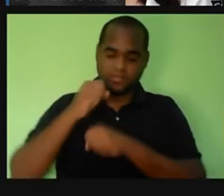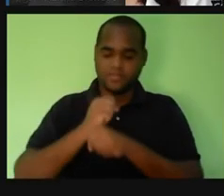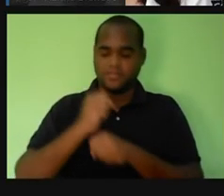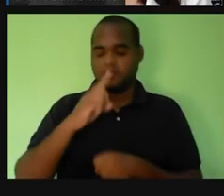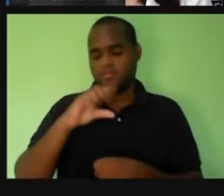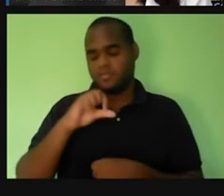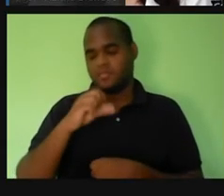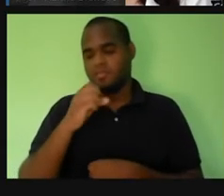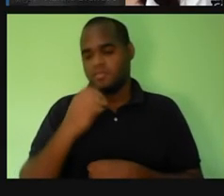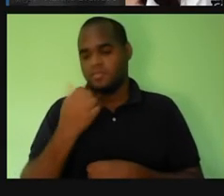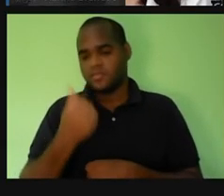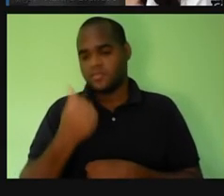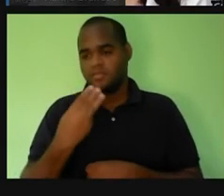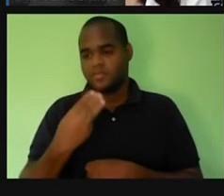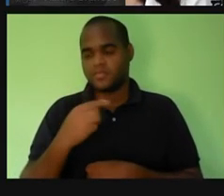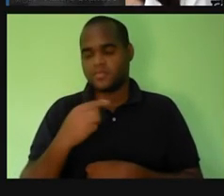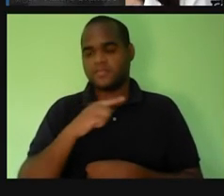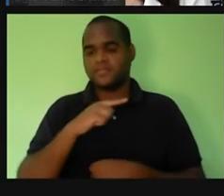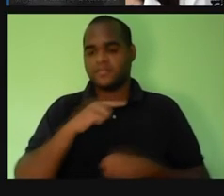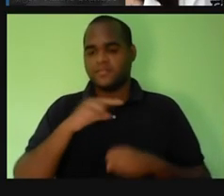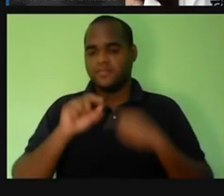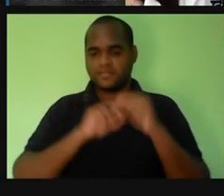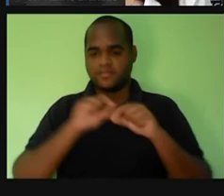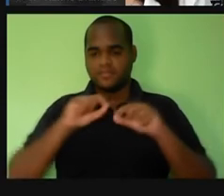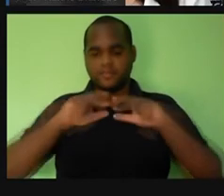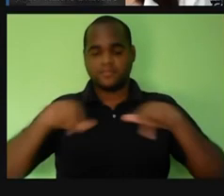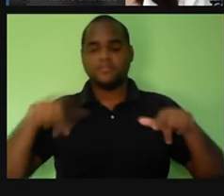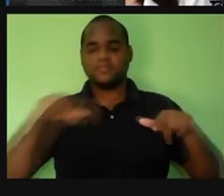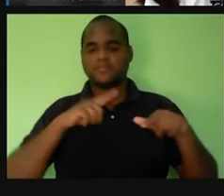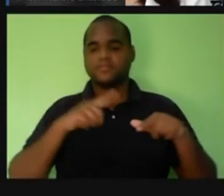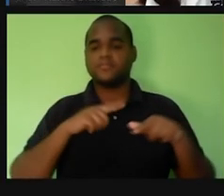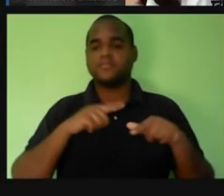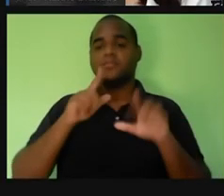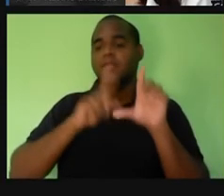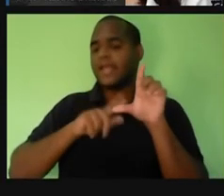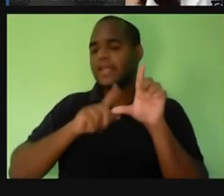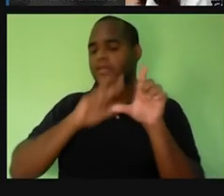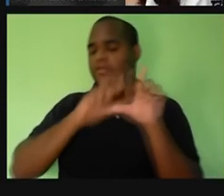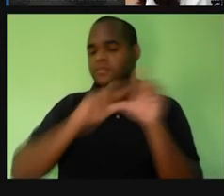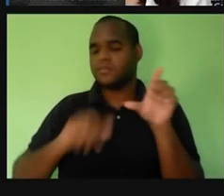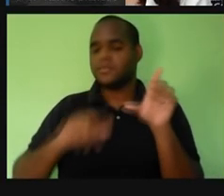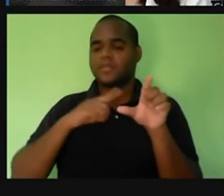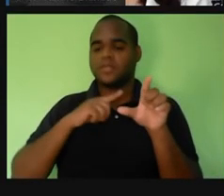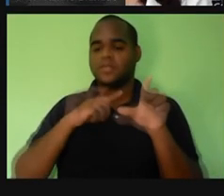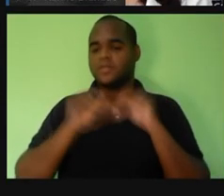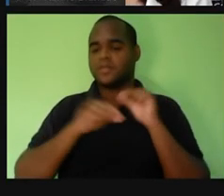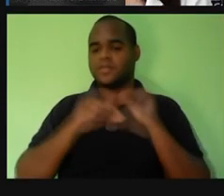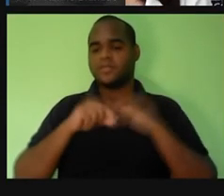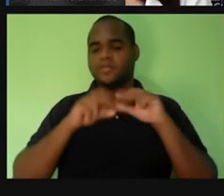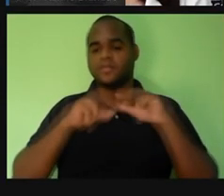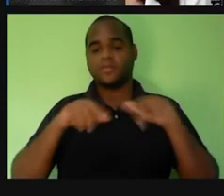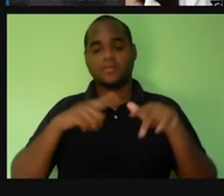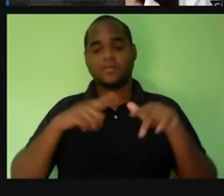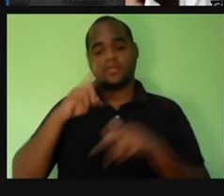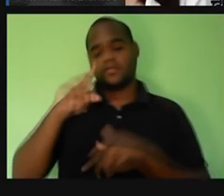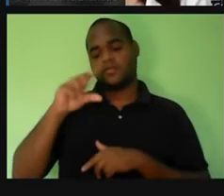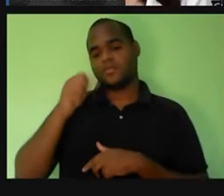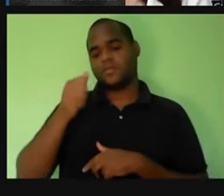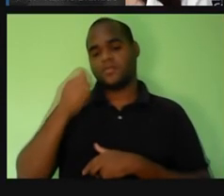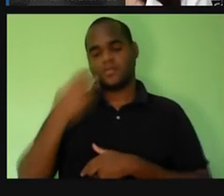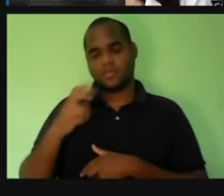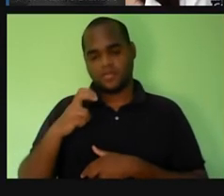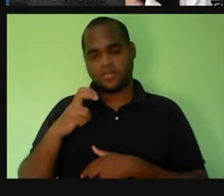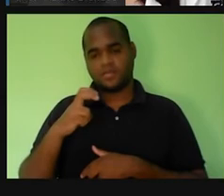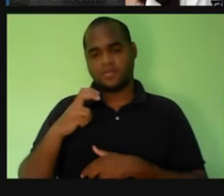membro da Academia Brasileira de Letras. Em 1915, ele se afastou do Instituto Oswaldo Cruz por questões de saúde,